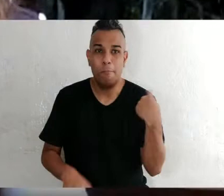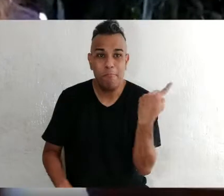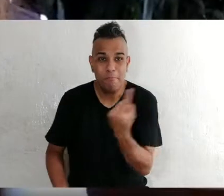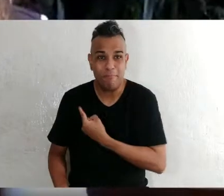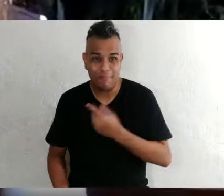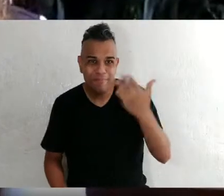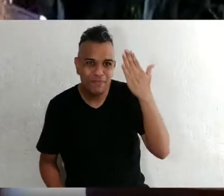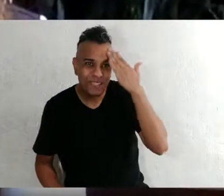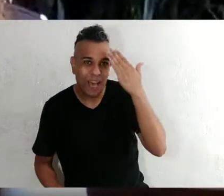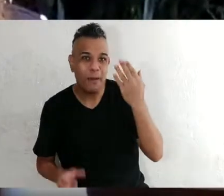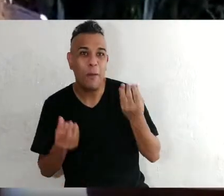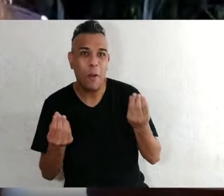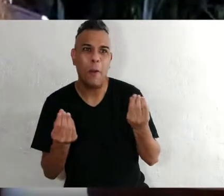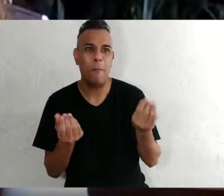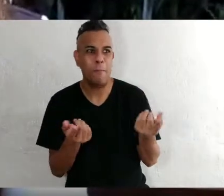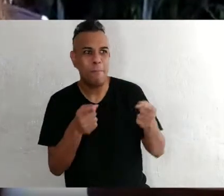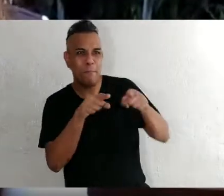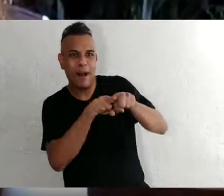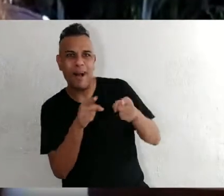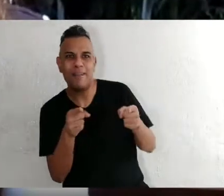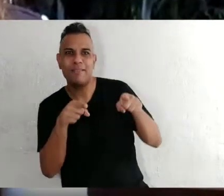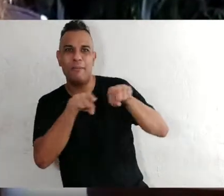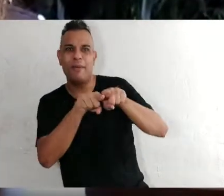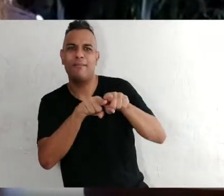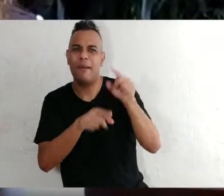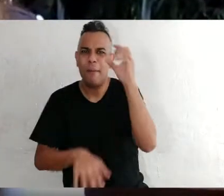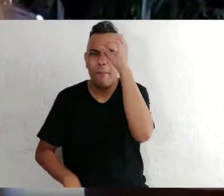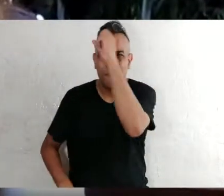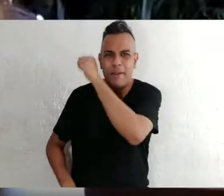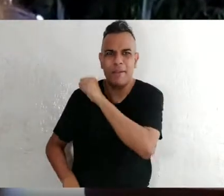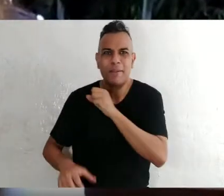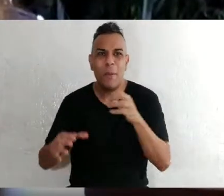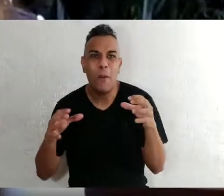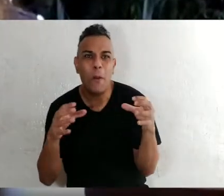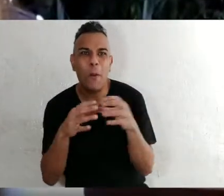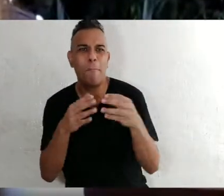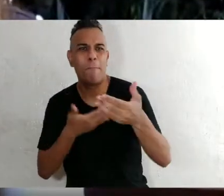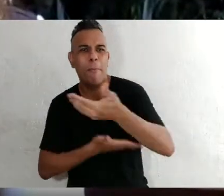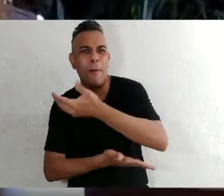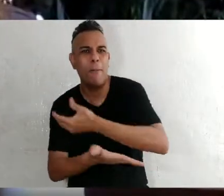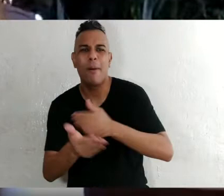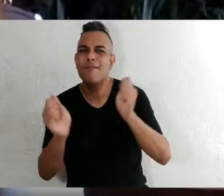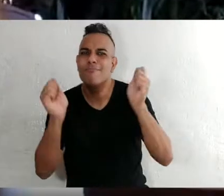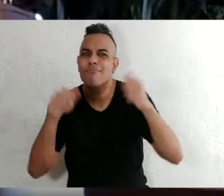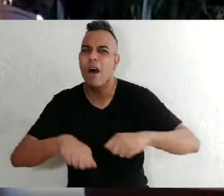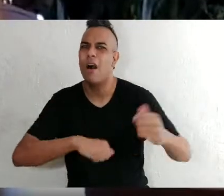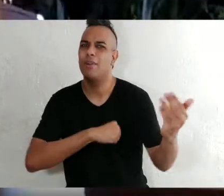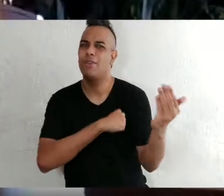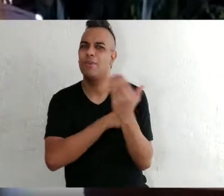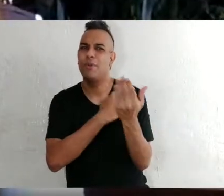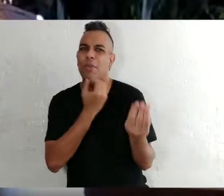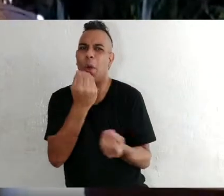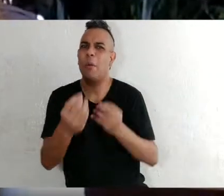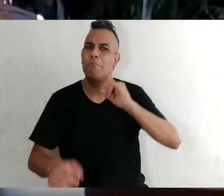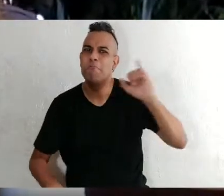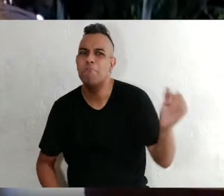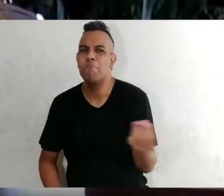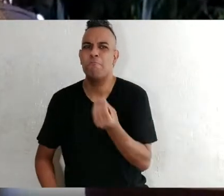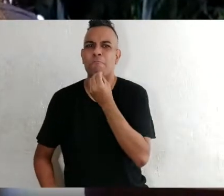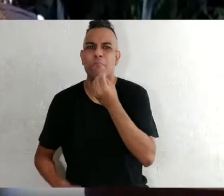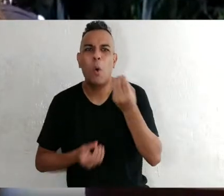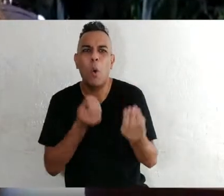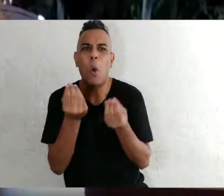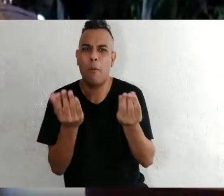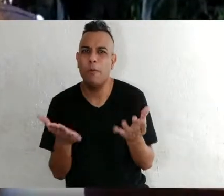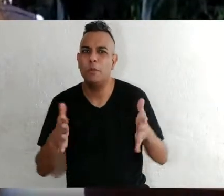entende que as parcerias e a aprendizagem coletiva podem nos revelar ainda mais oportunidades